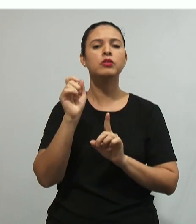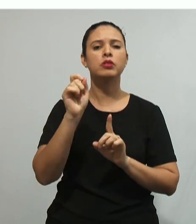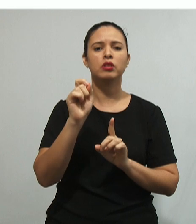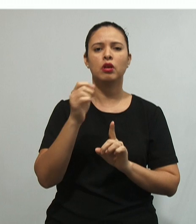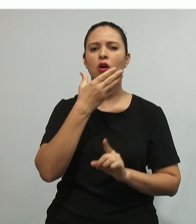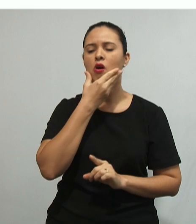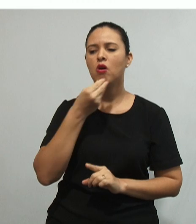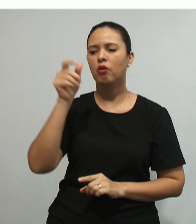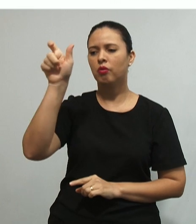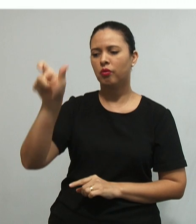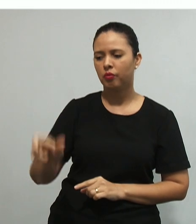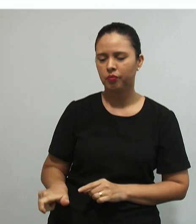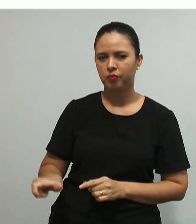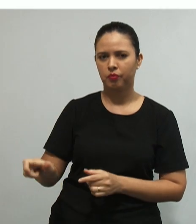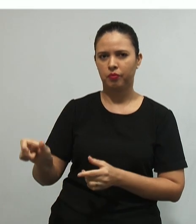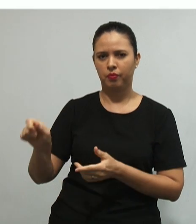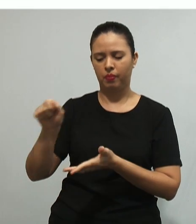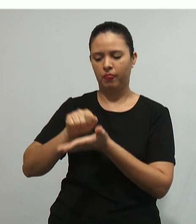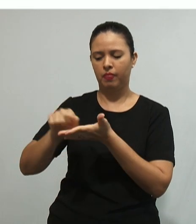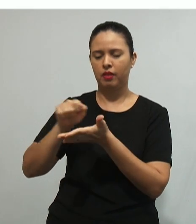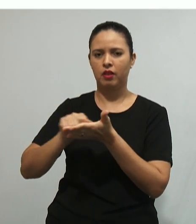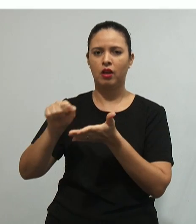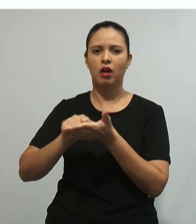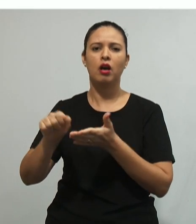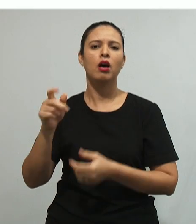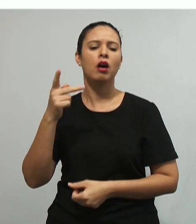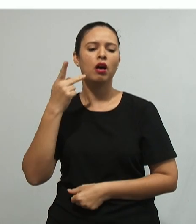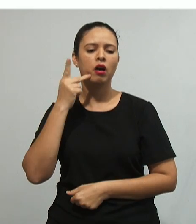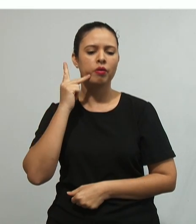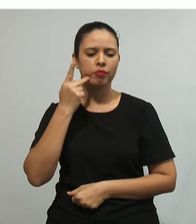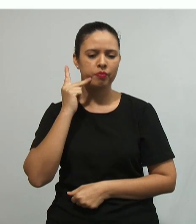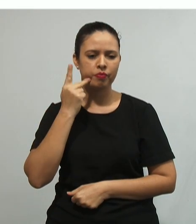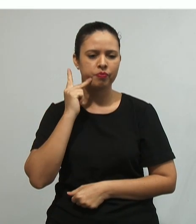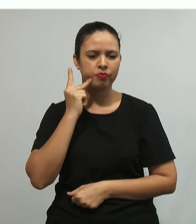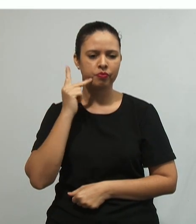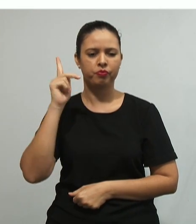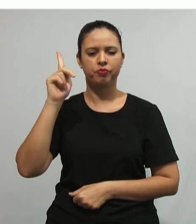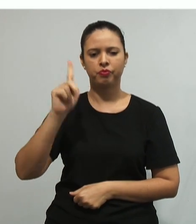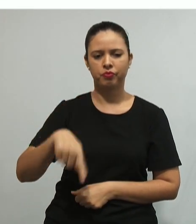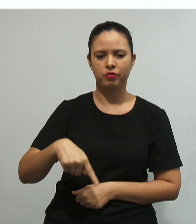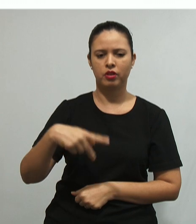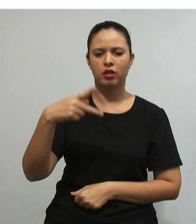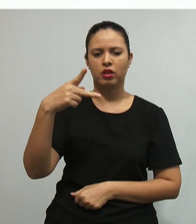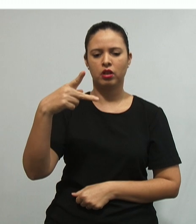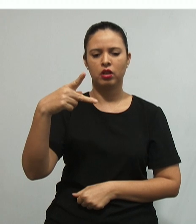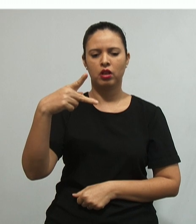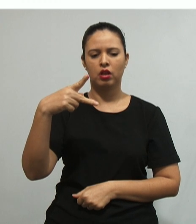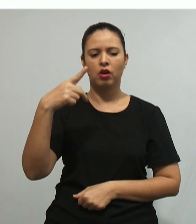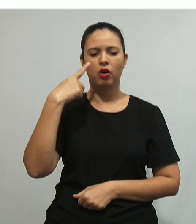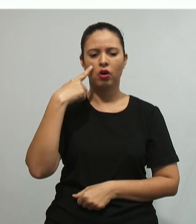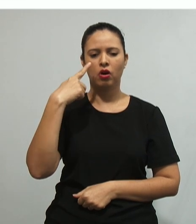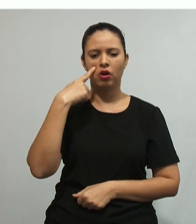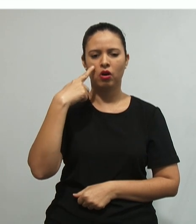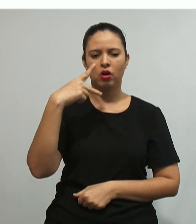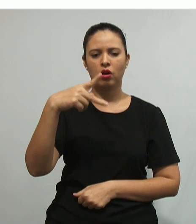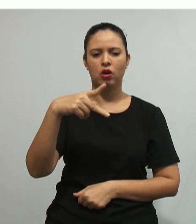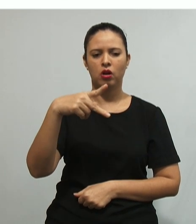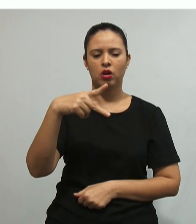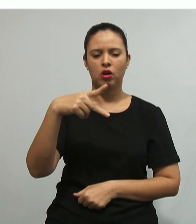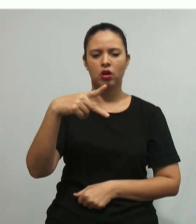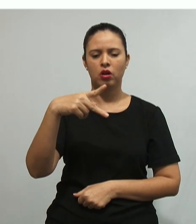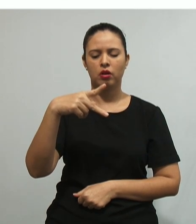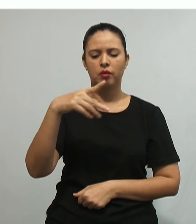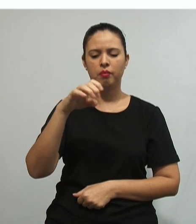biólogo suíço Jean Piaget. Então os pressupostos do construtivismo têm relação com o Jean